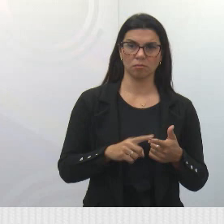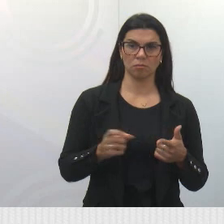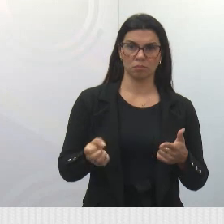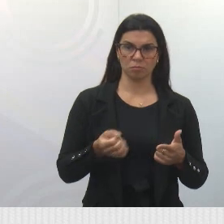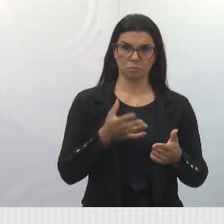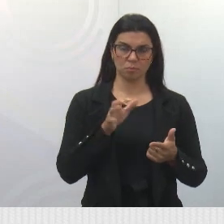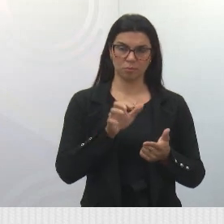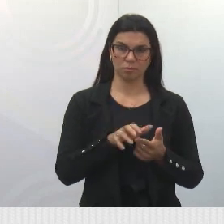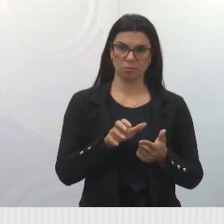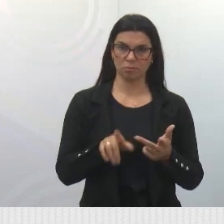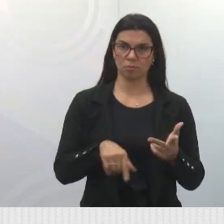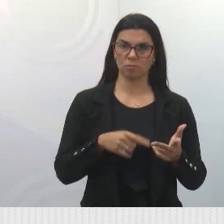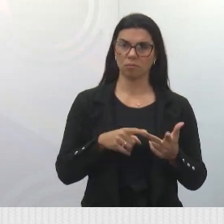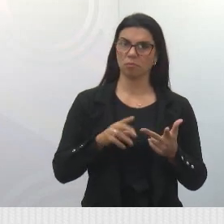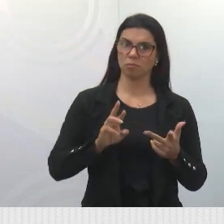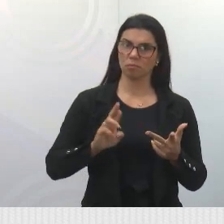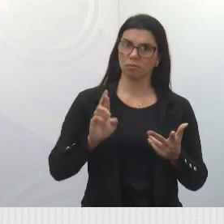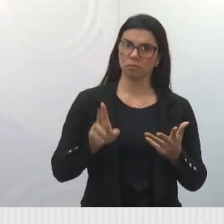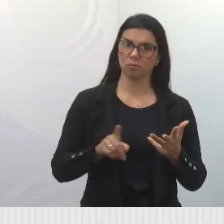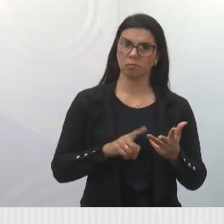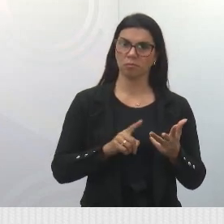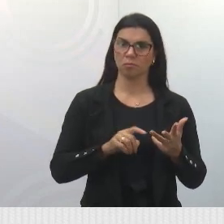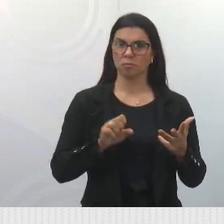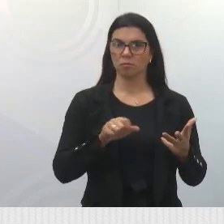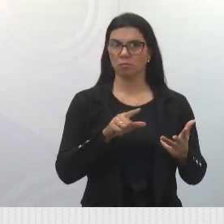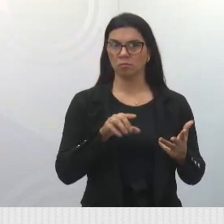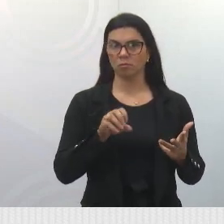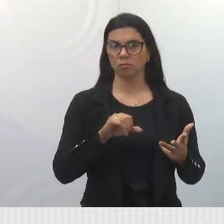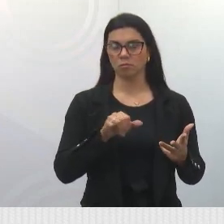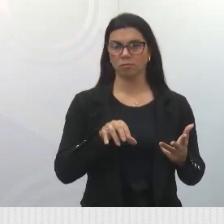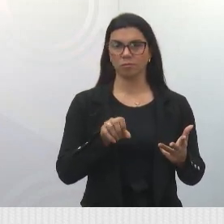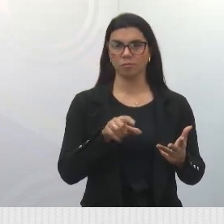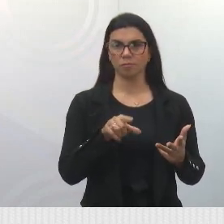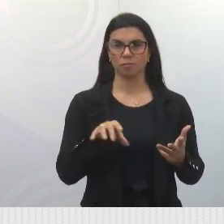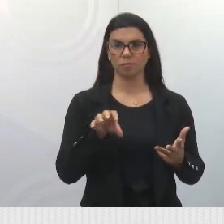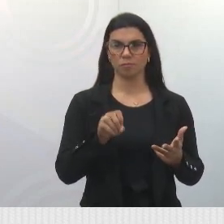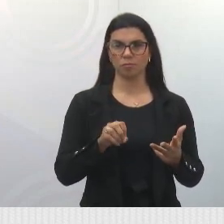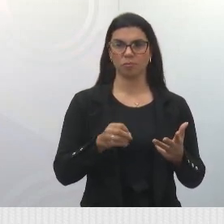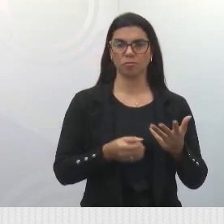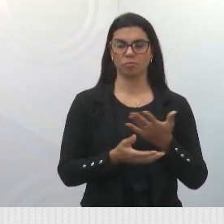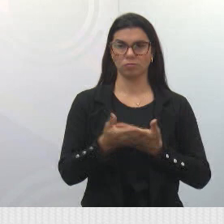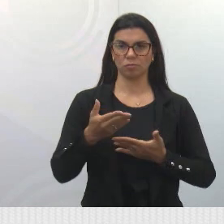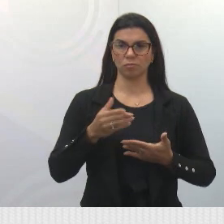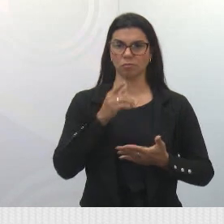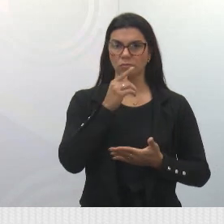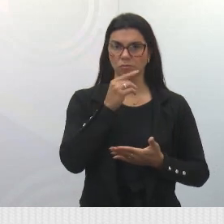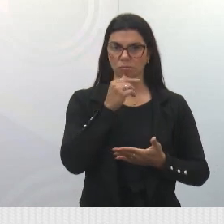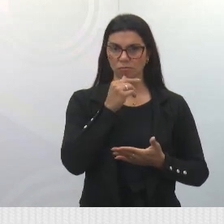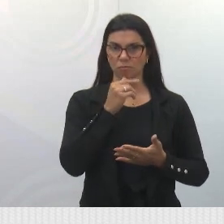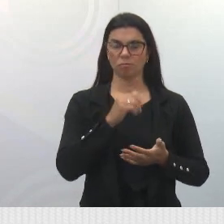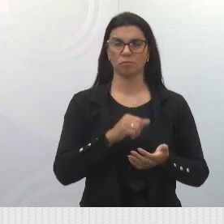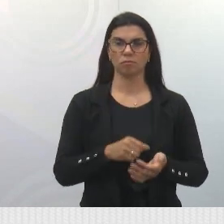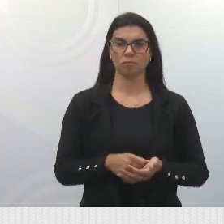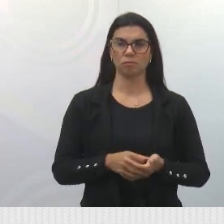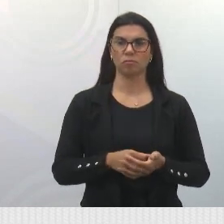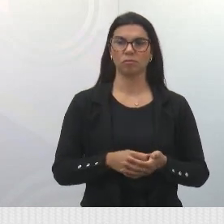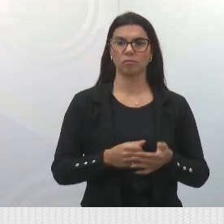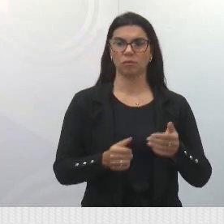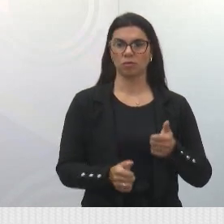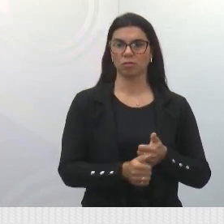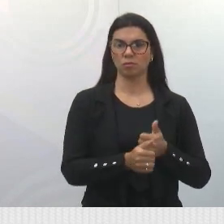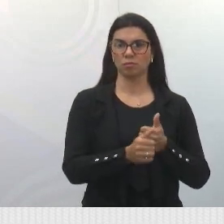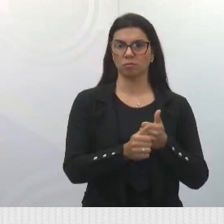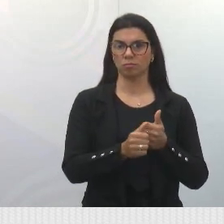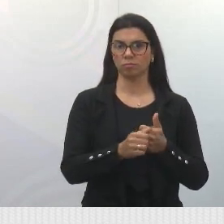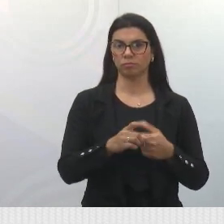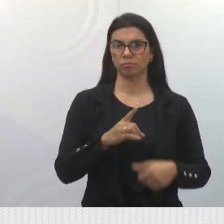ali também o pessoal Terra de São João. Então, toda a água é distribuída nesse local, que fica ali na Diogo Fontes.